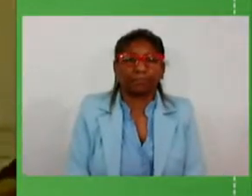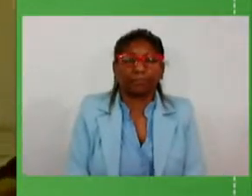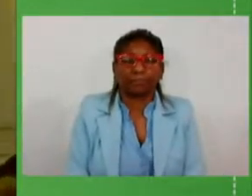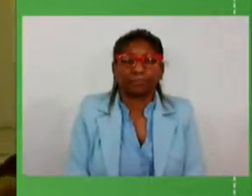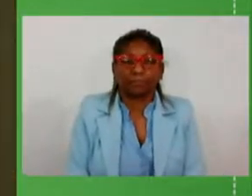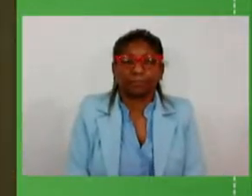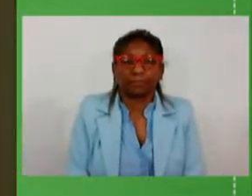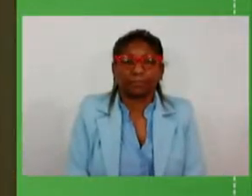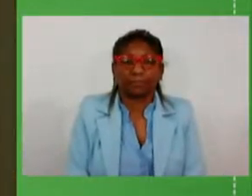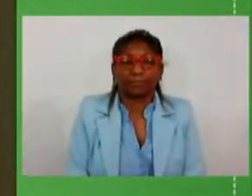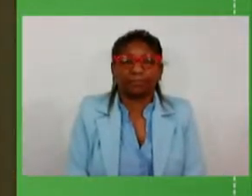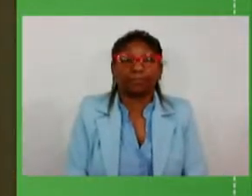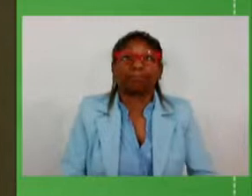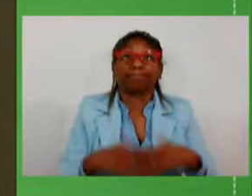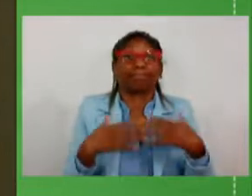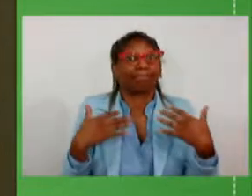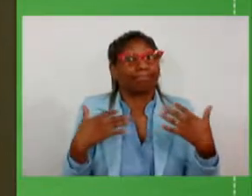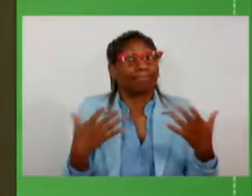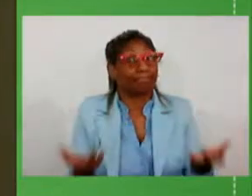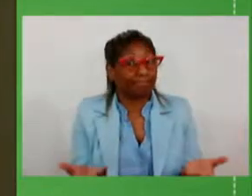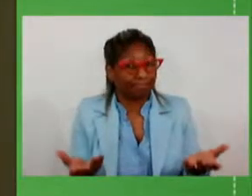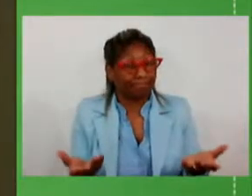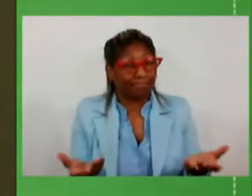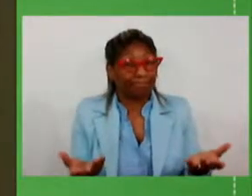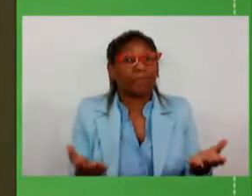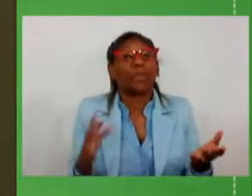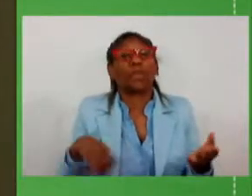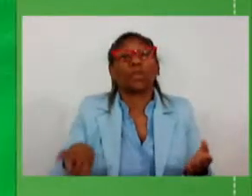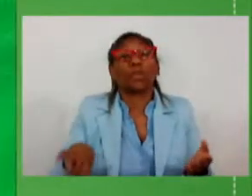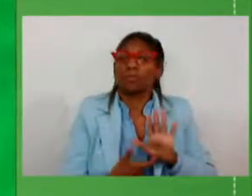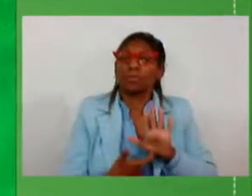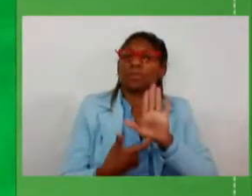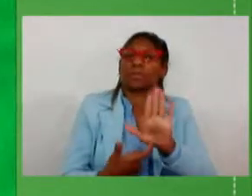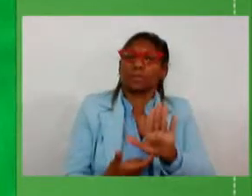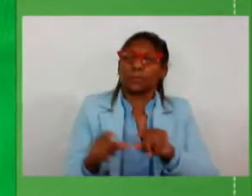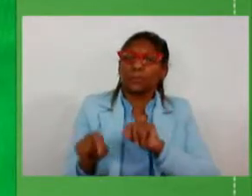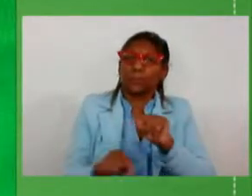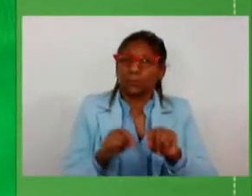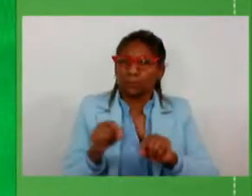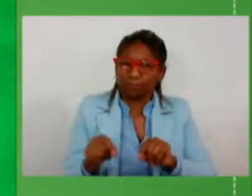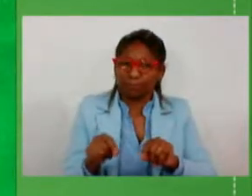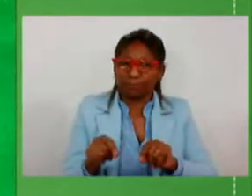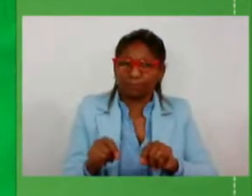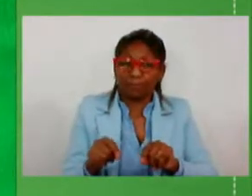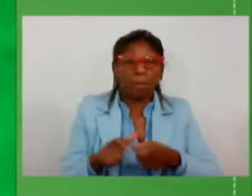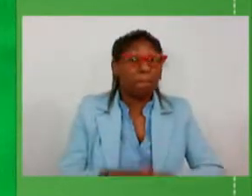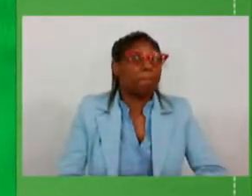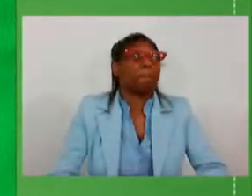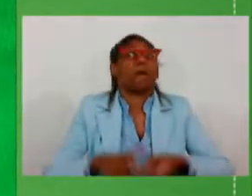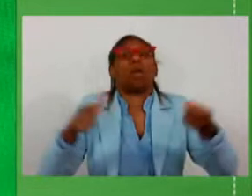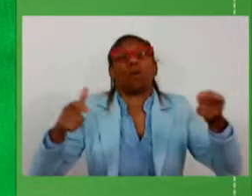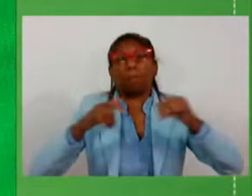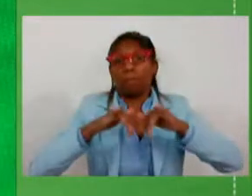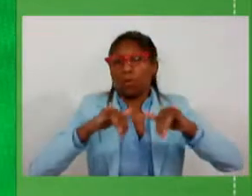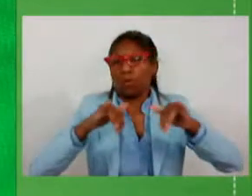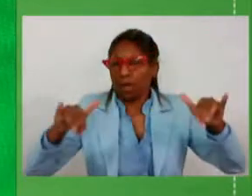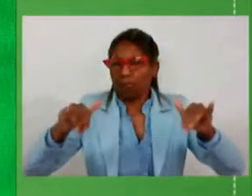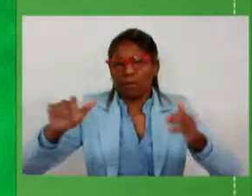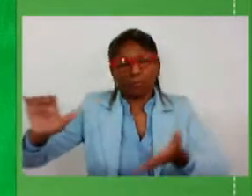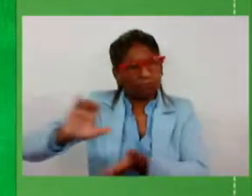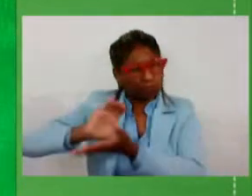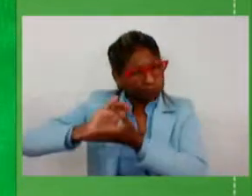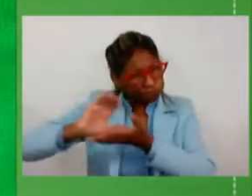enfim pessoal nós estamos apresentando talvez o maior programa de investimentos certamente o maior com